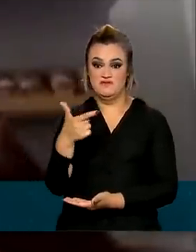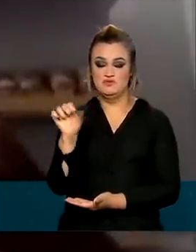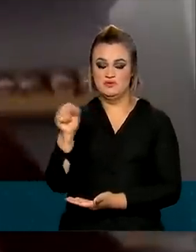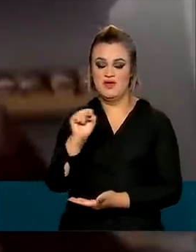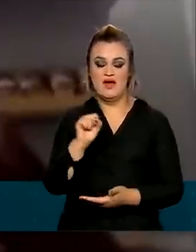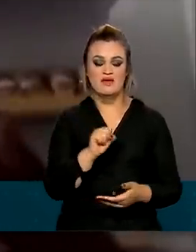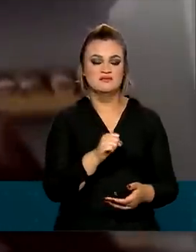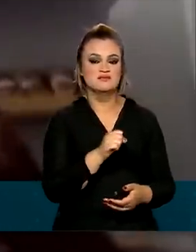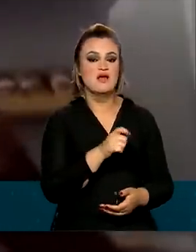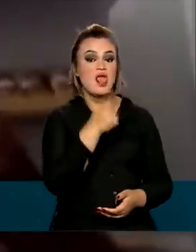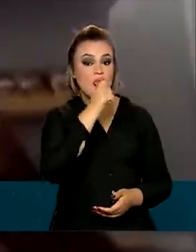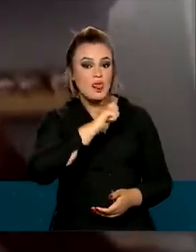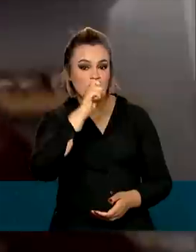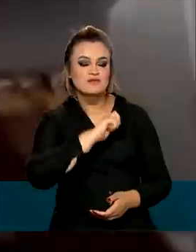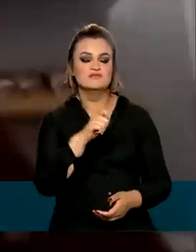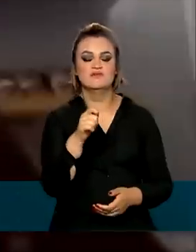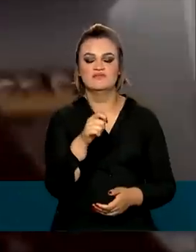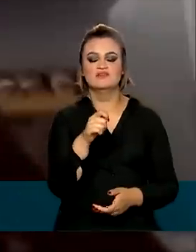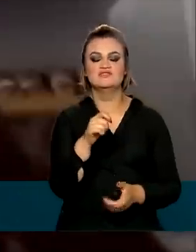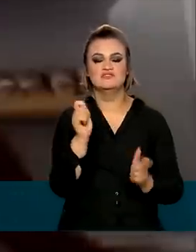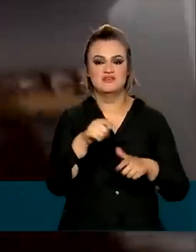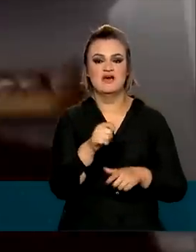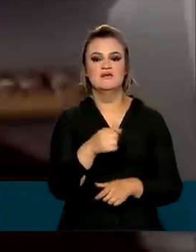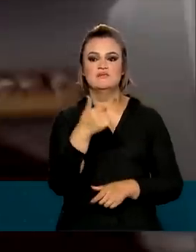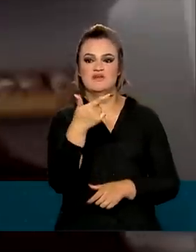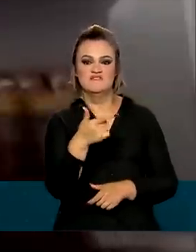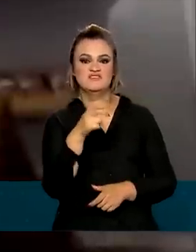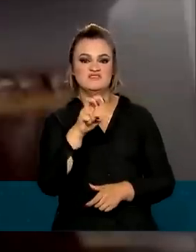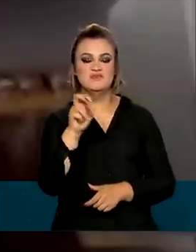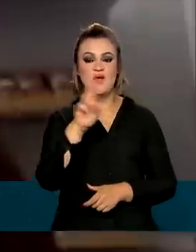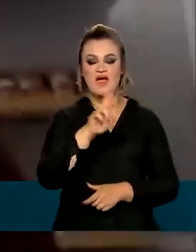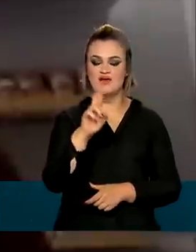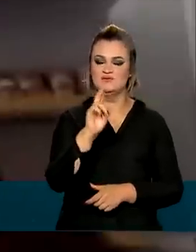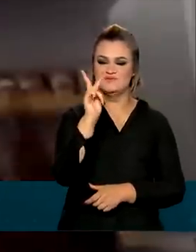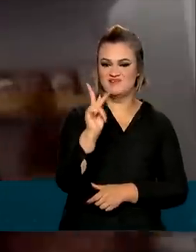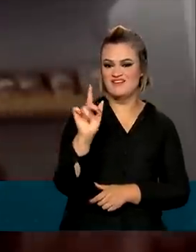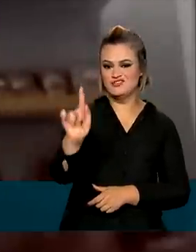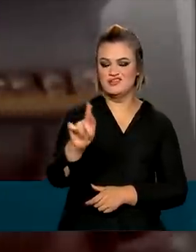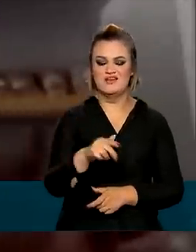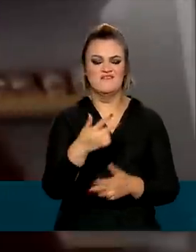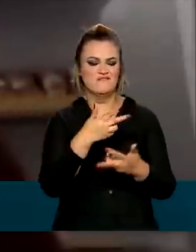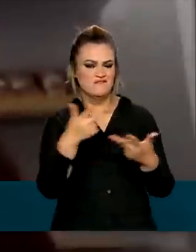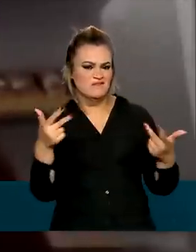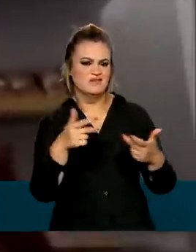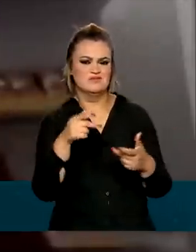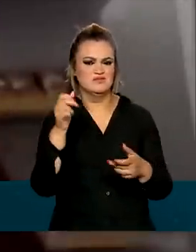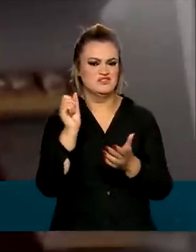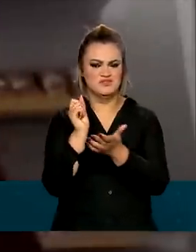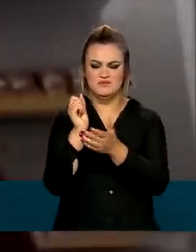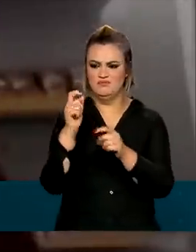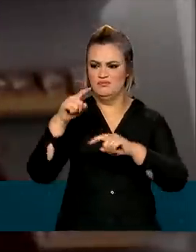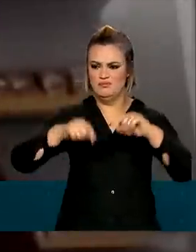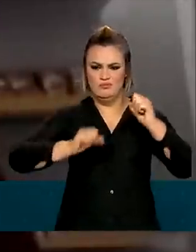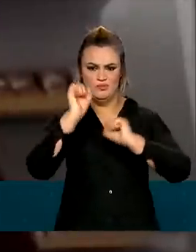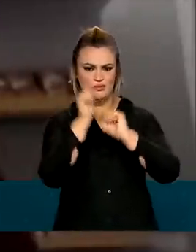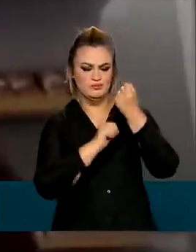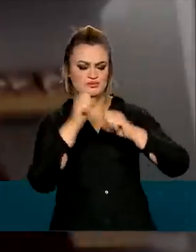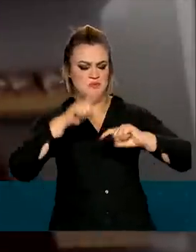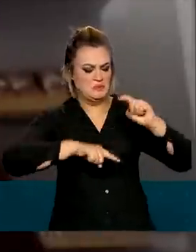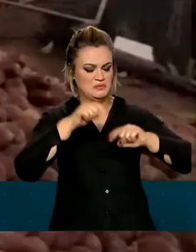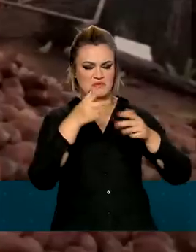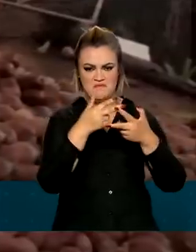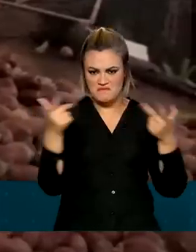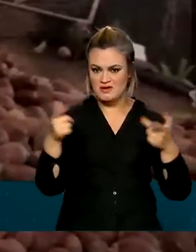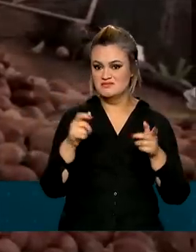25,00 o quilo. O sorvete. Então, são várias outras coisas que a gente tem aqui dentro, como o pão também, que a gente